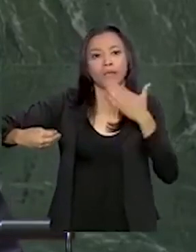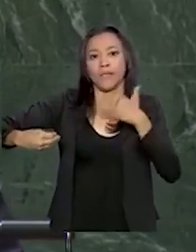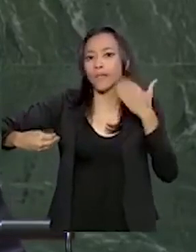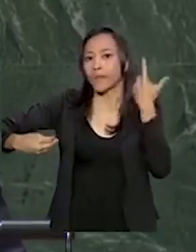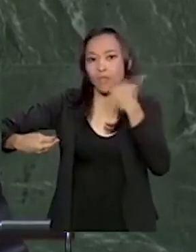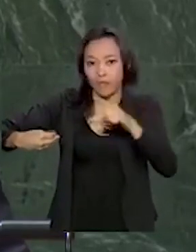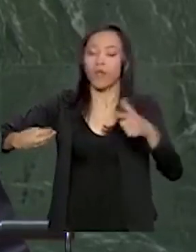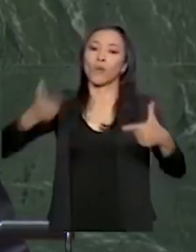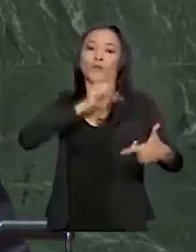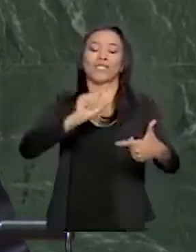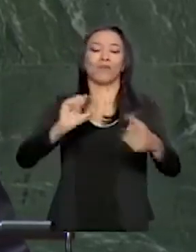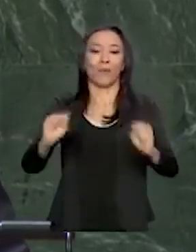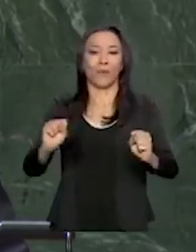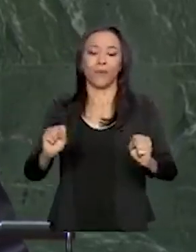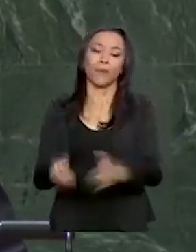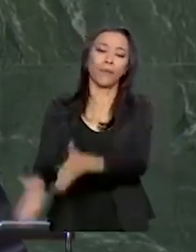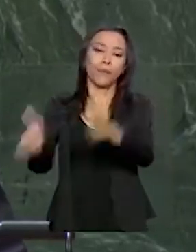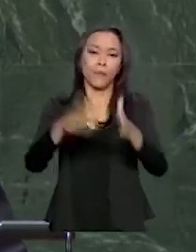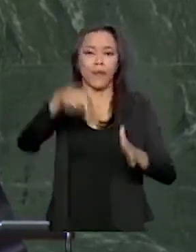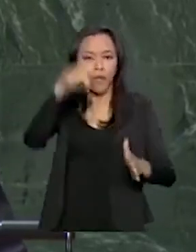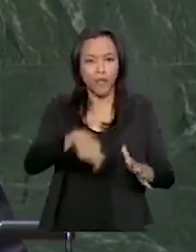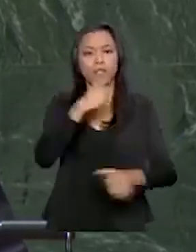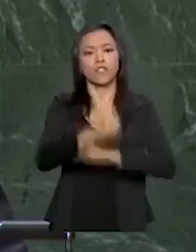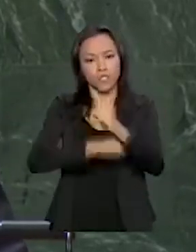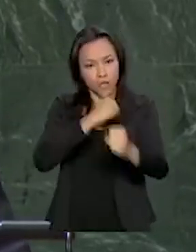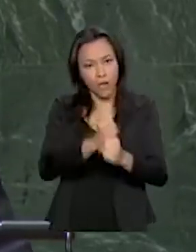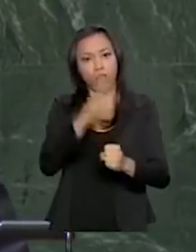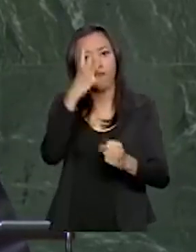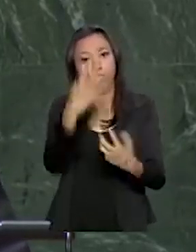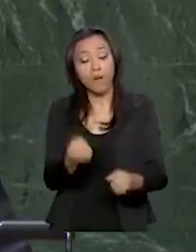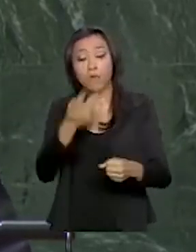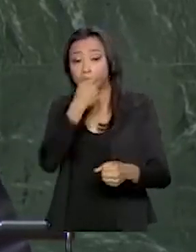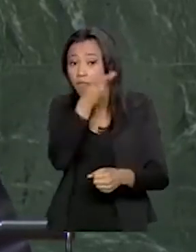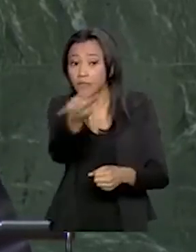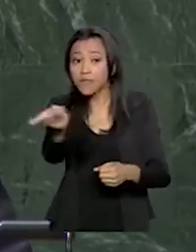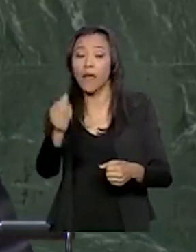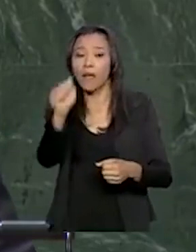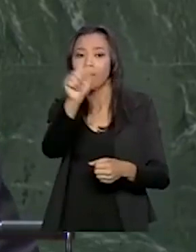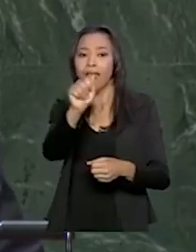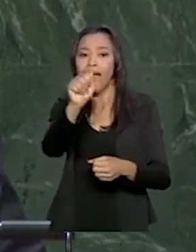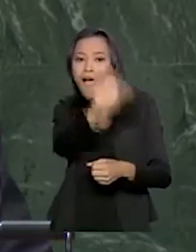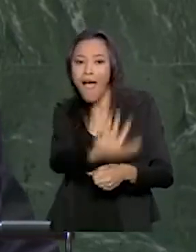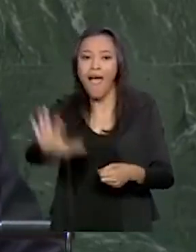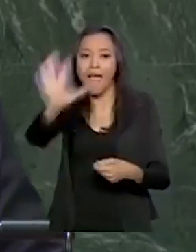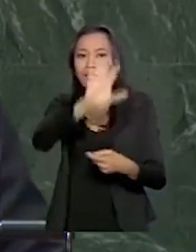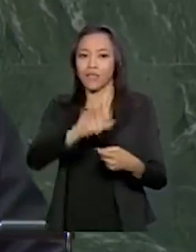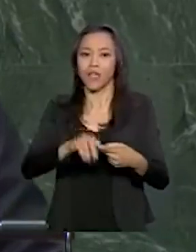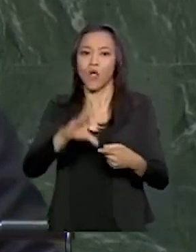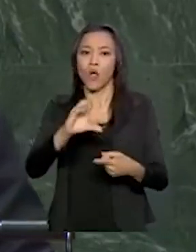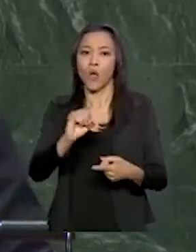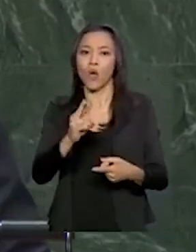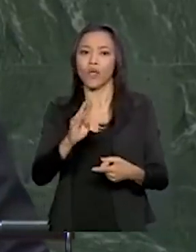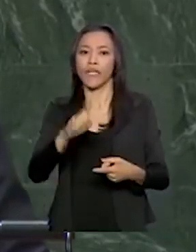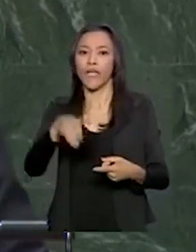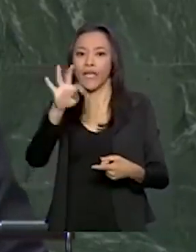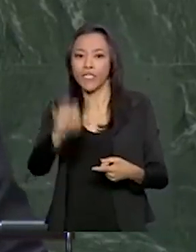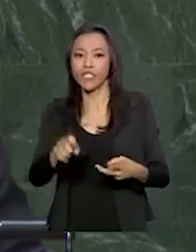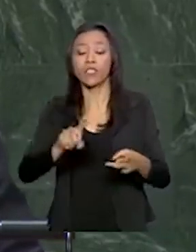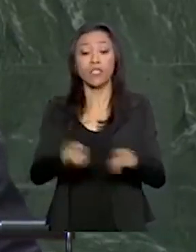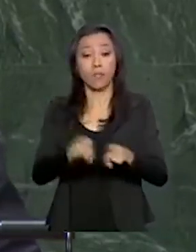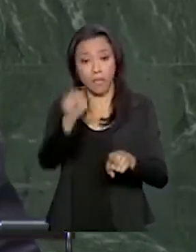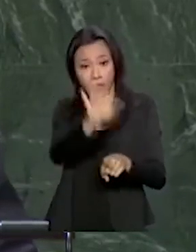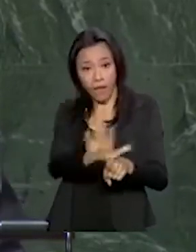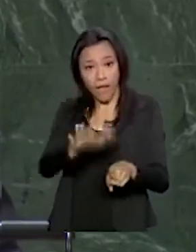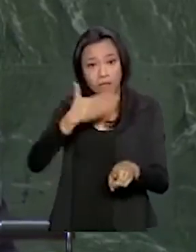Ainda este ano, visitaremos importantes parceiros asiáticos, tanto no Extremo Oriente quanto no Oriente Médio.